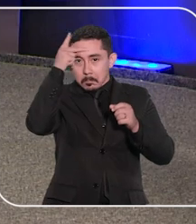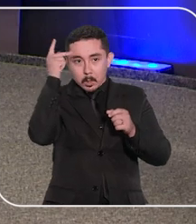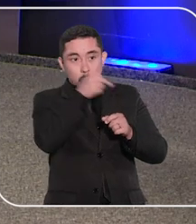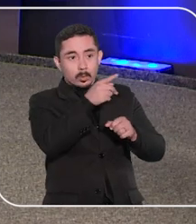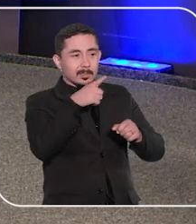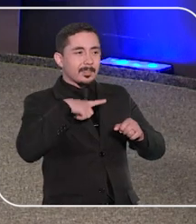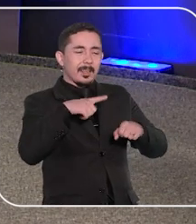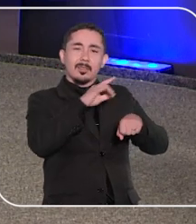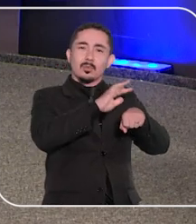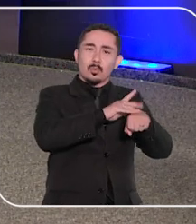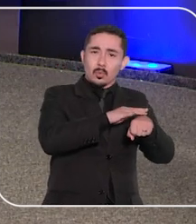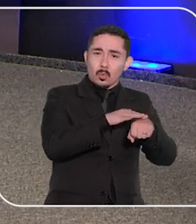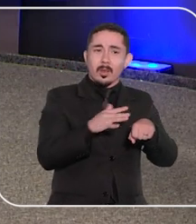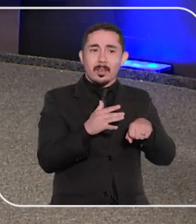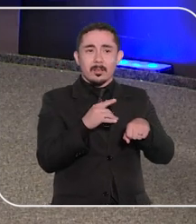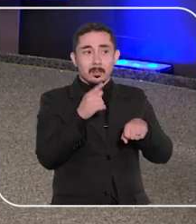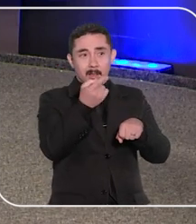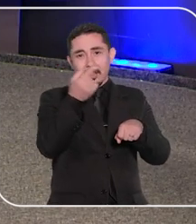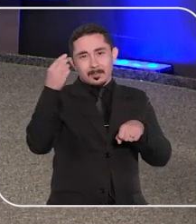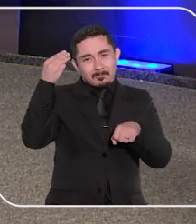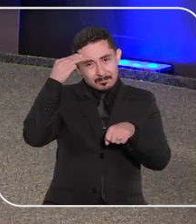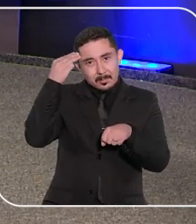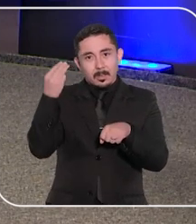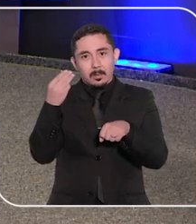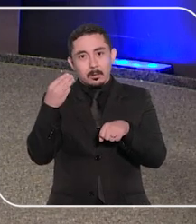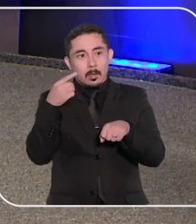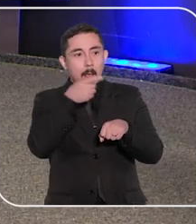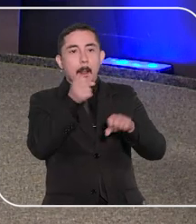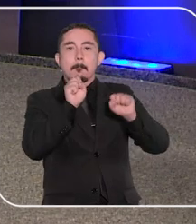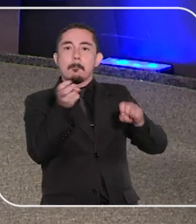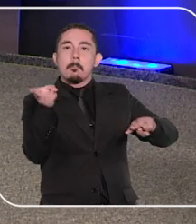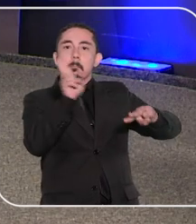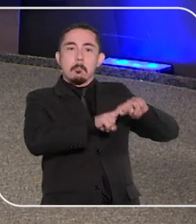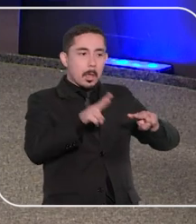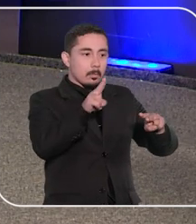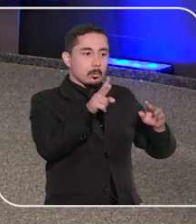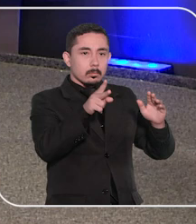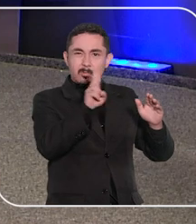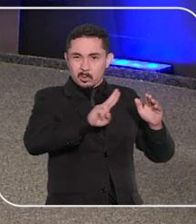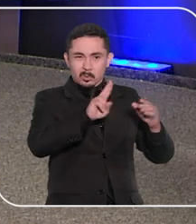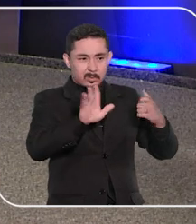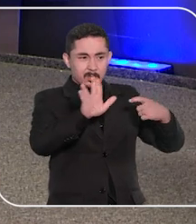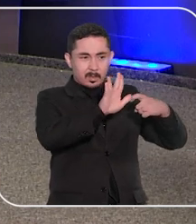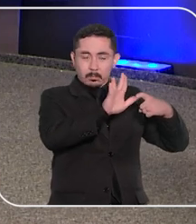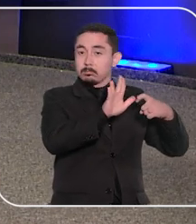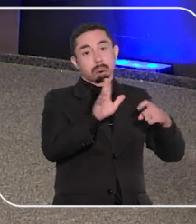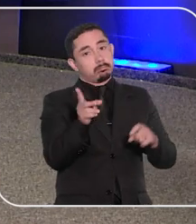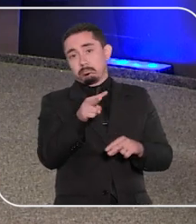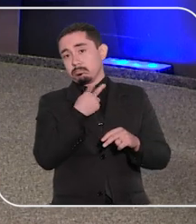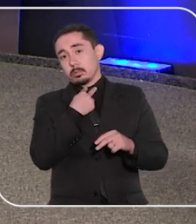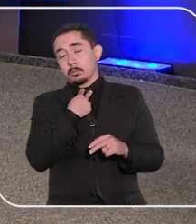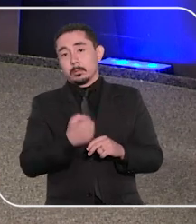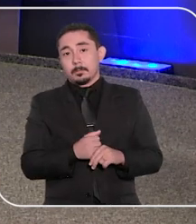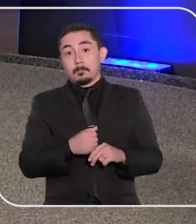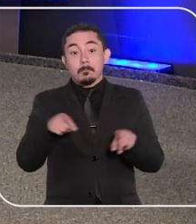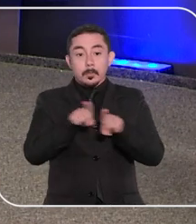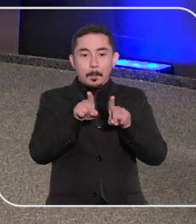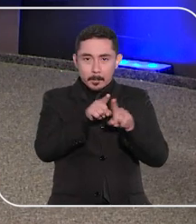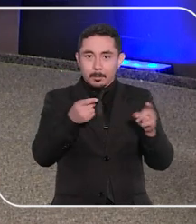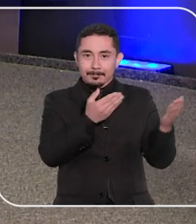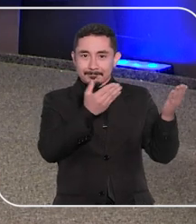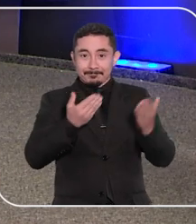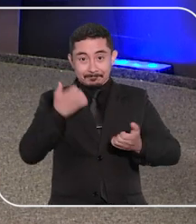doenças mentais não venha a ser preso pelo cultivo doméstico da cannabis para fins médicos. Veja mais